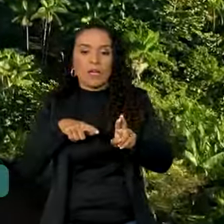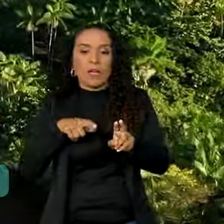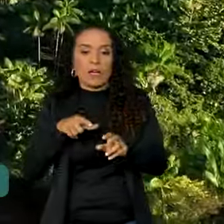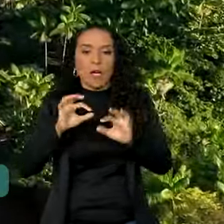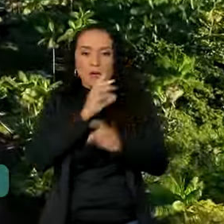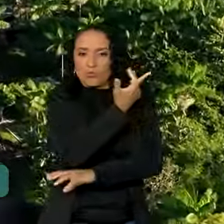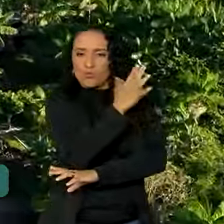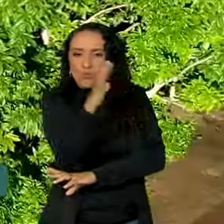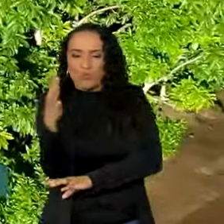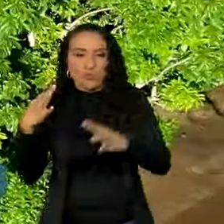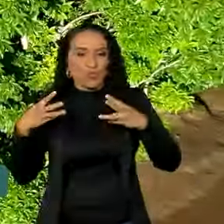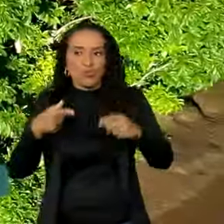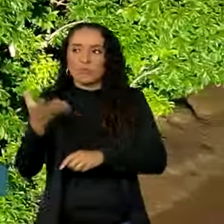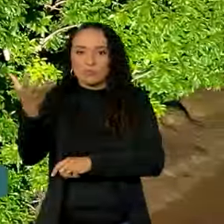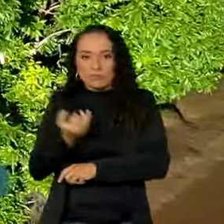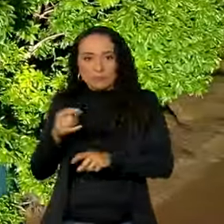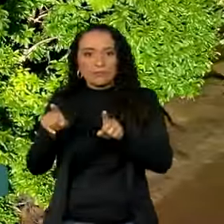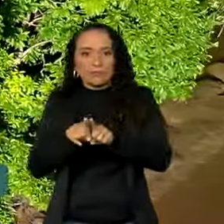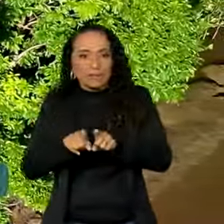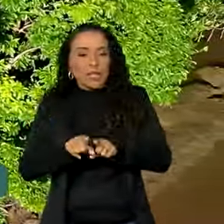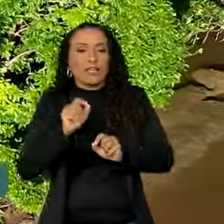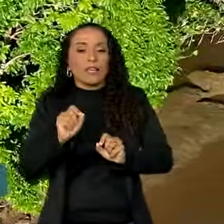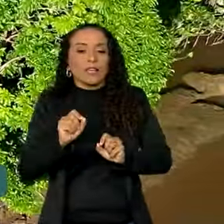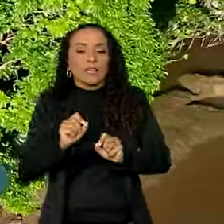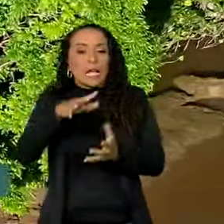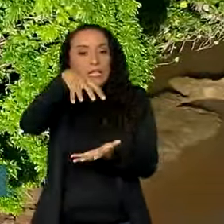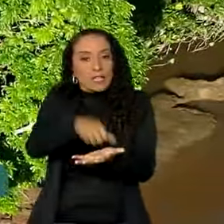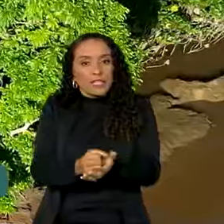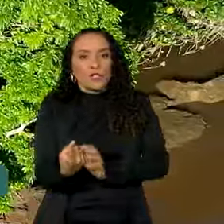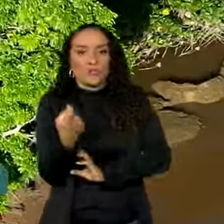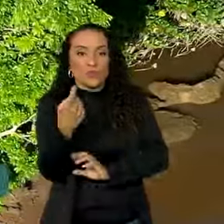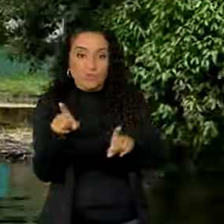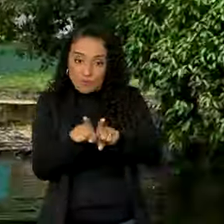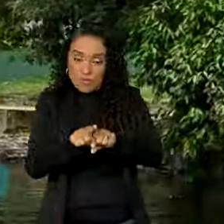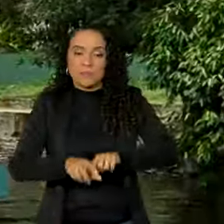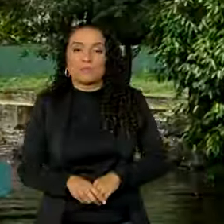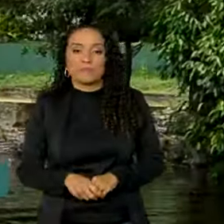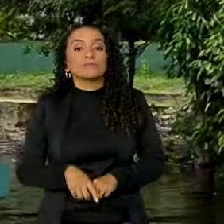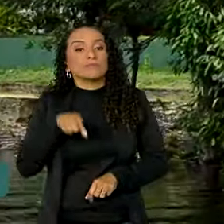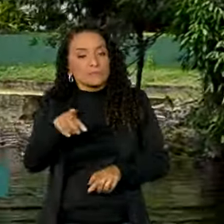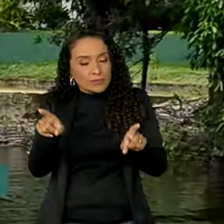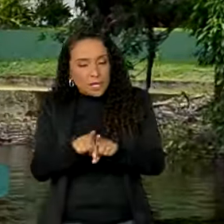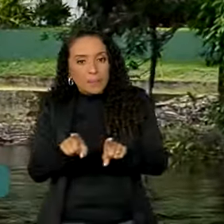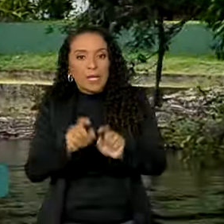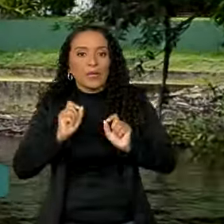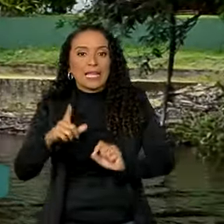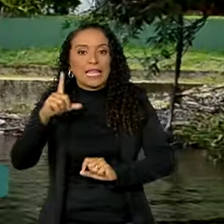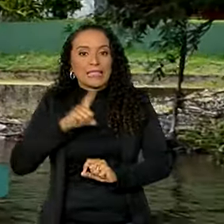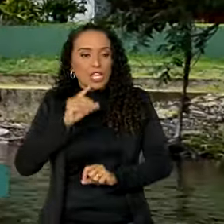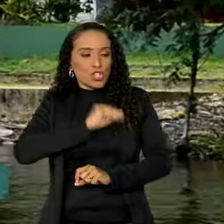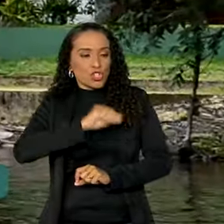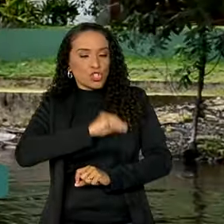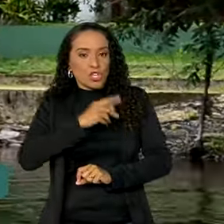vegetal, você ser beneficiário, e também você estar cadastrado no Cade Único e você ter a